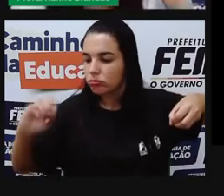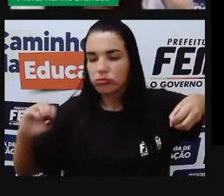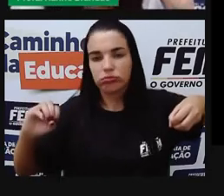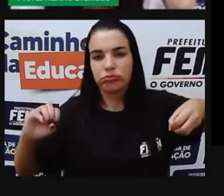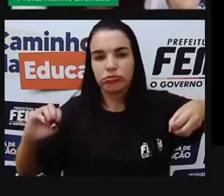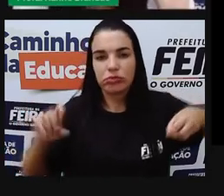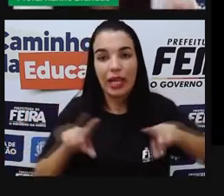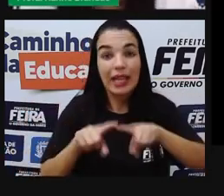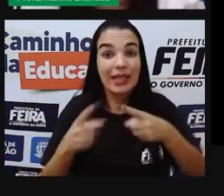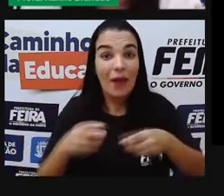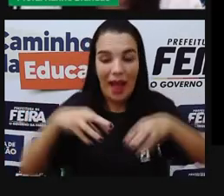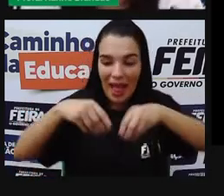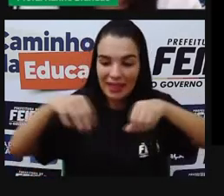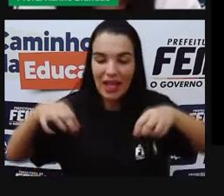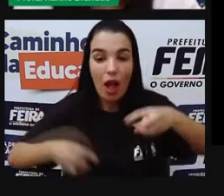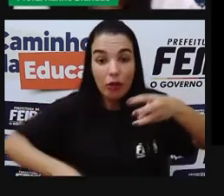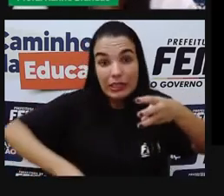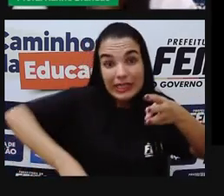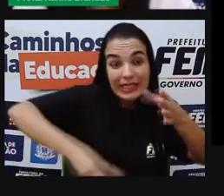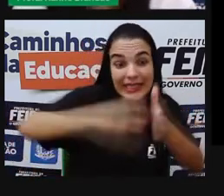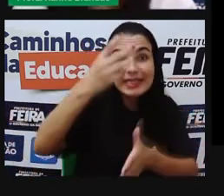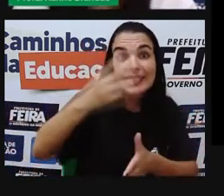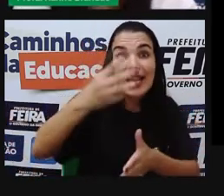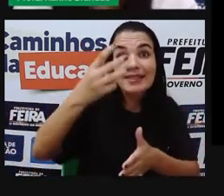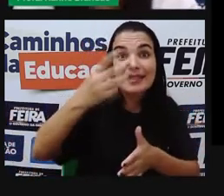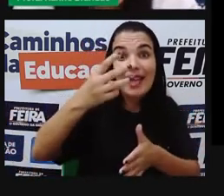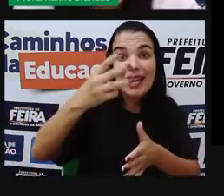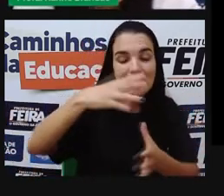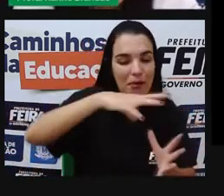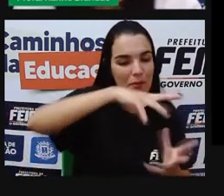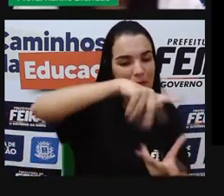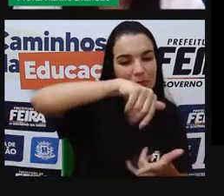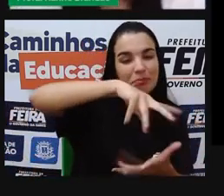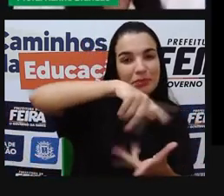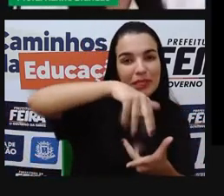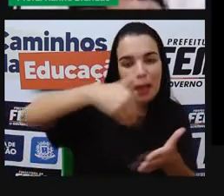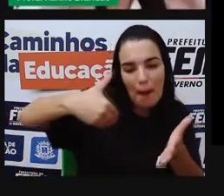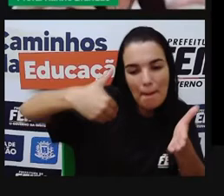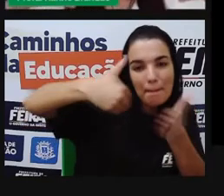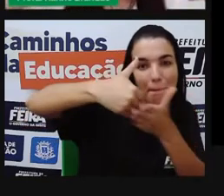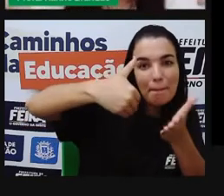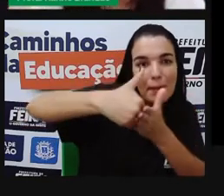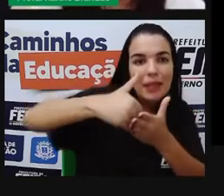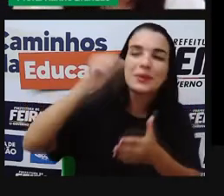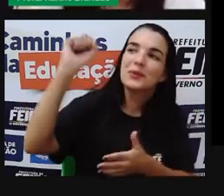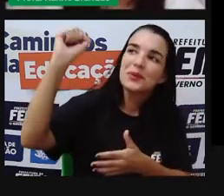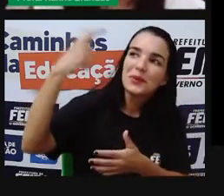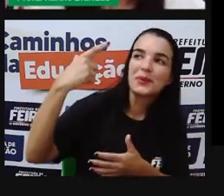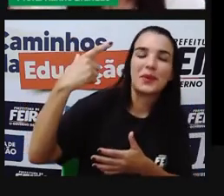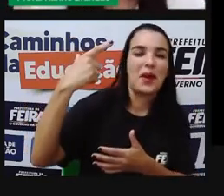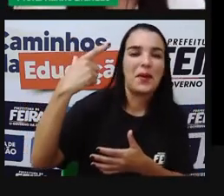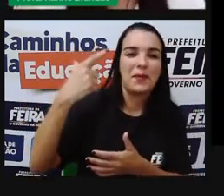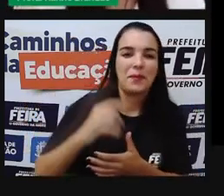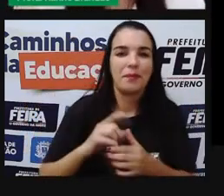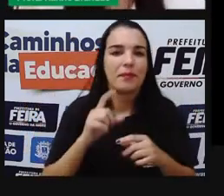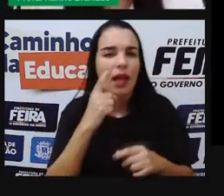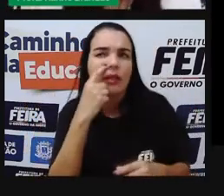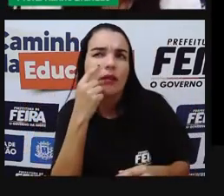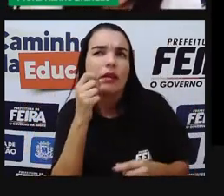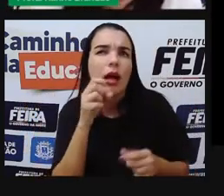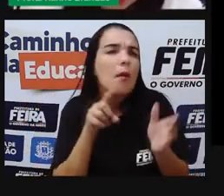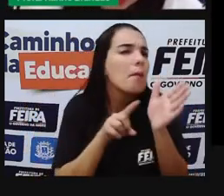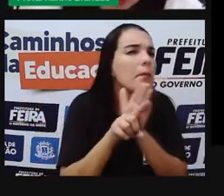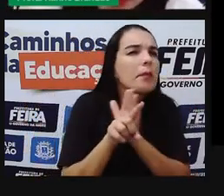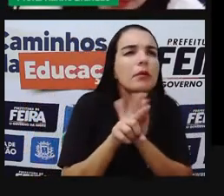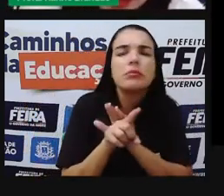o terceiro planeta mais próximo do Sol, certo? Então, se a gente for situar onde nós estamos, se eu for